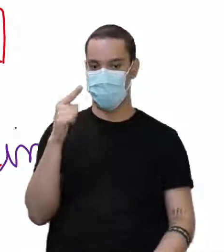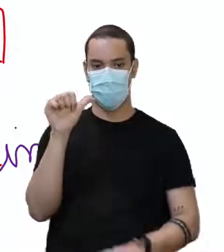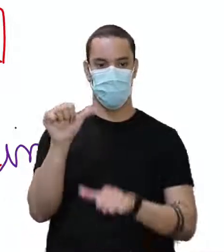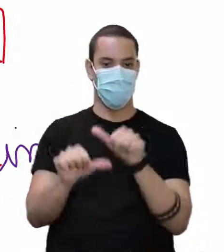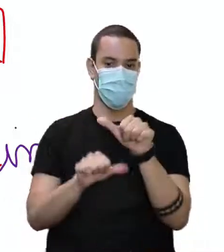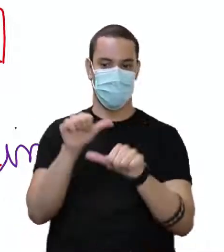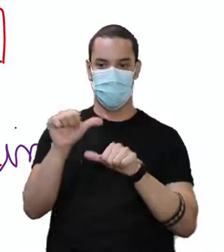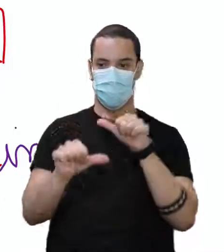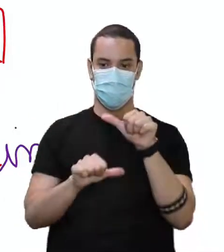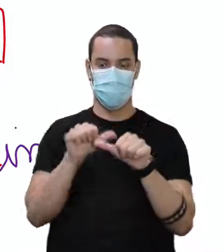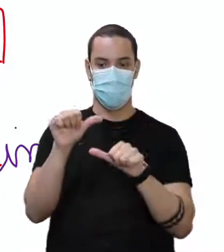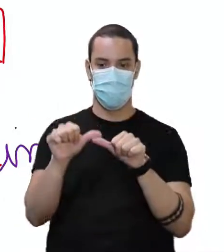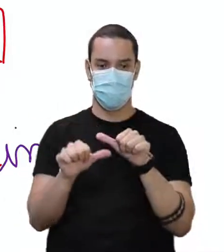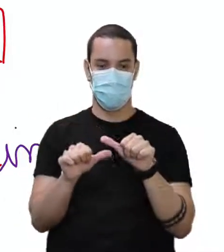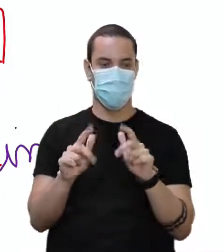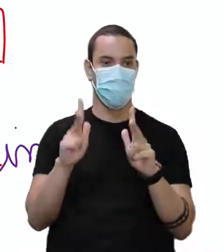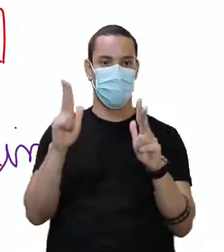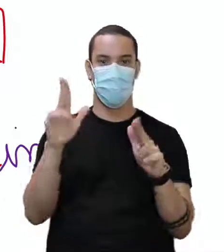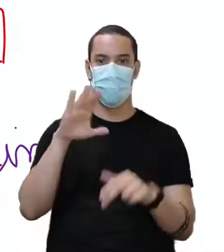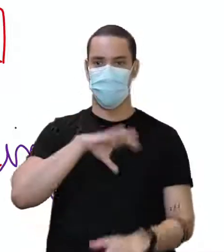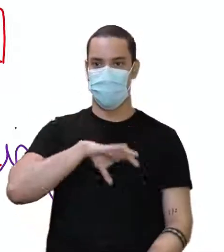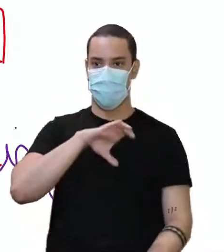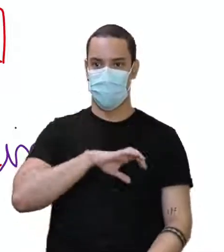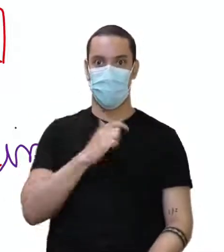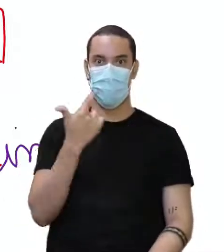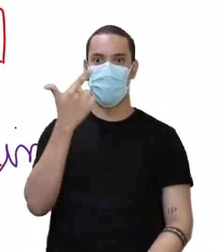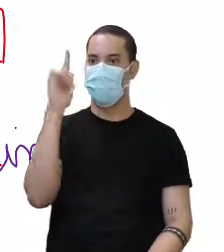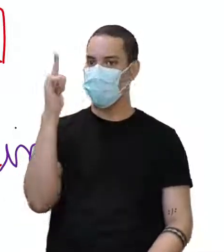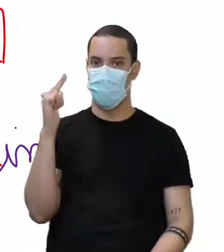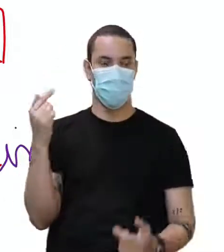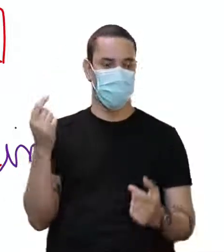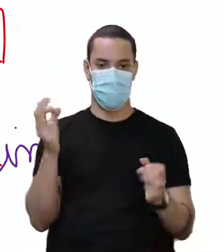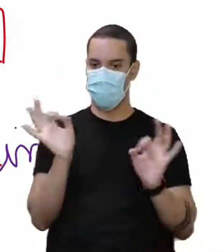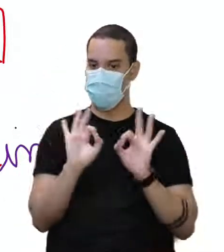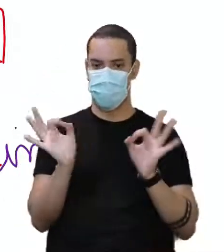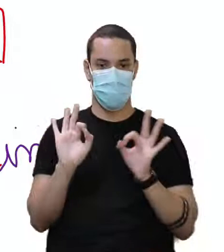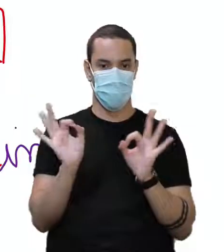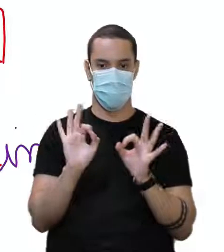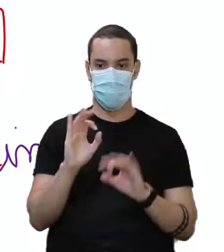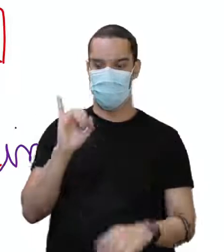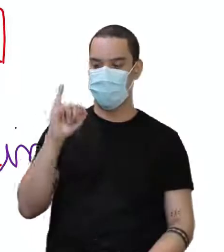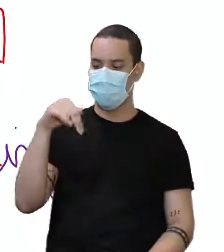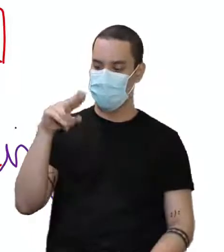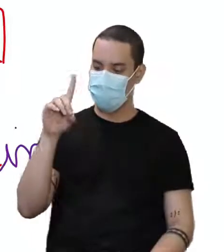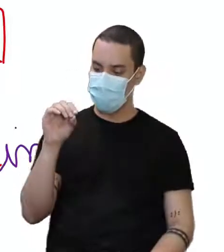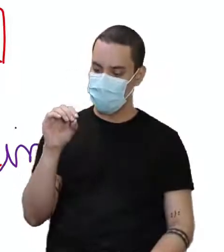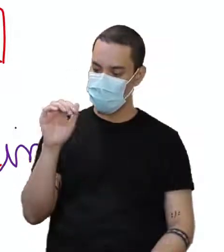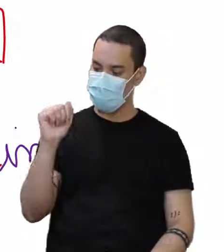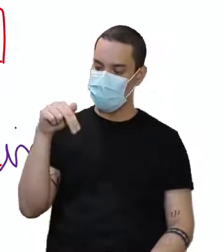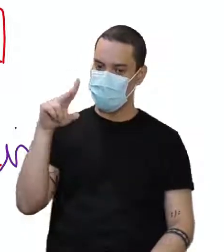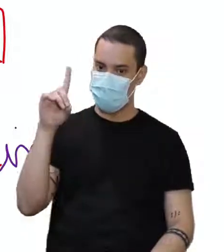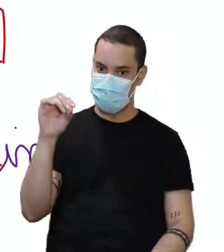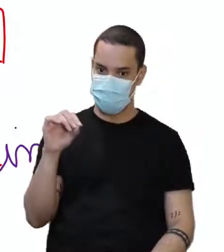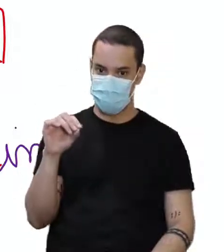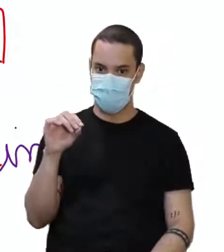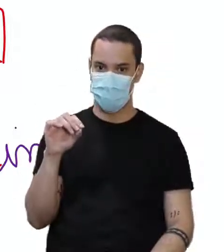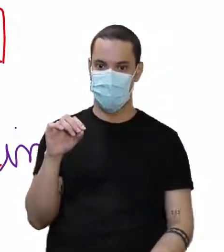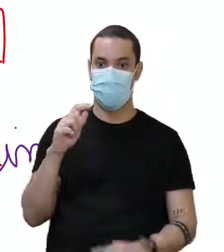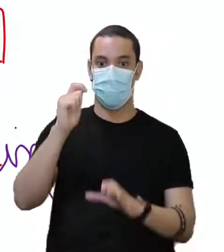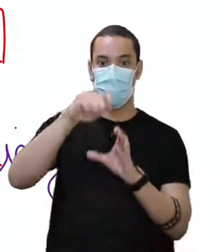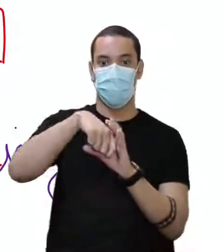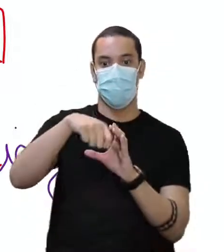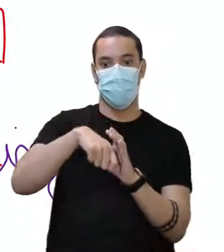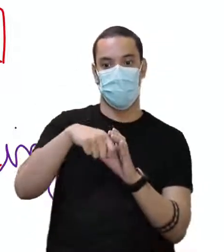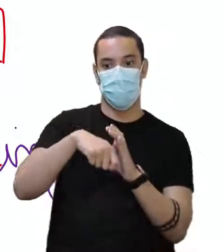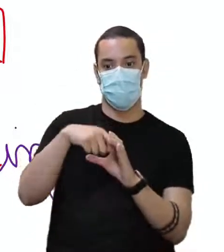mudança como existe no português e em outras questões. Não no ando, ando, indo. Porque cooking é